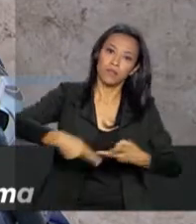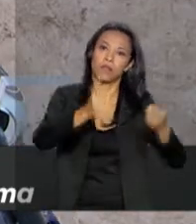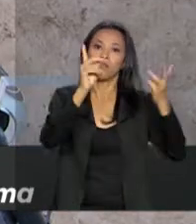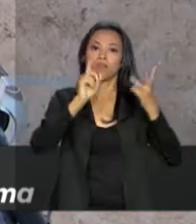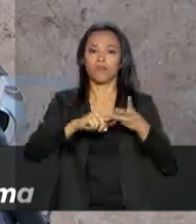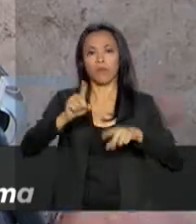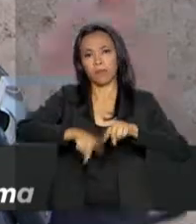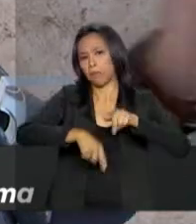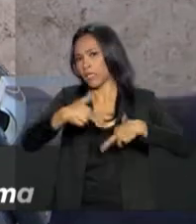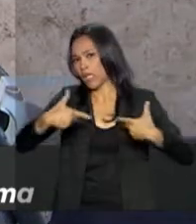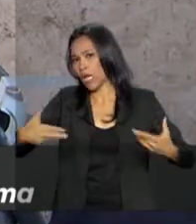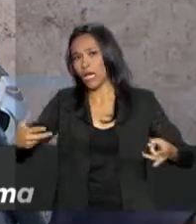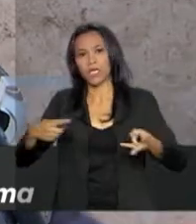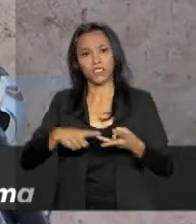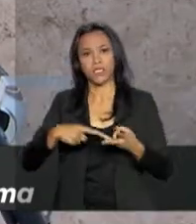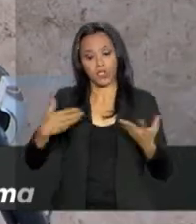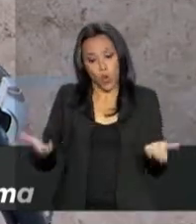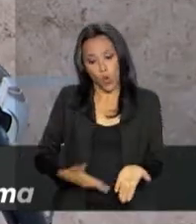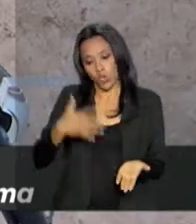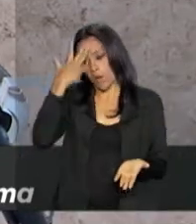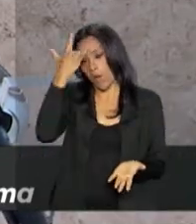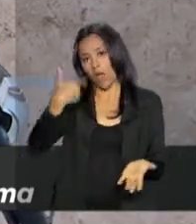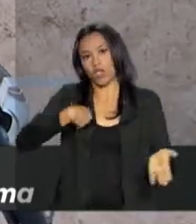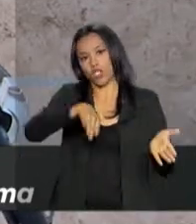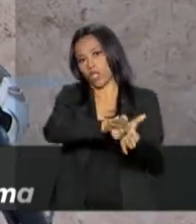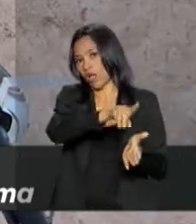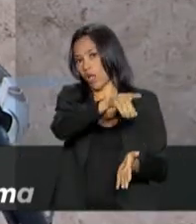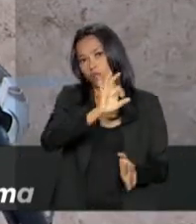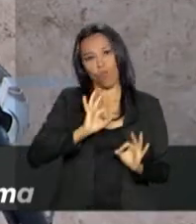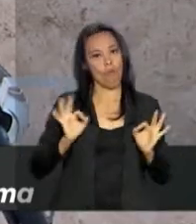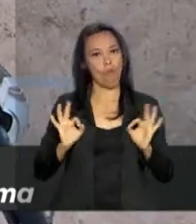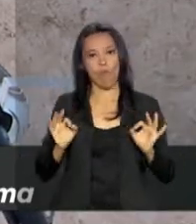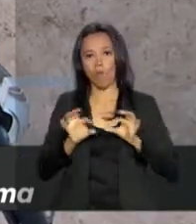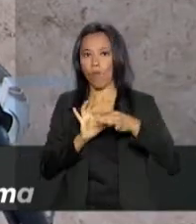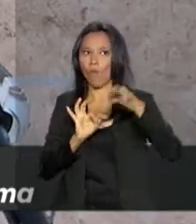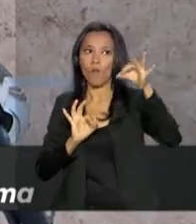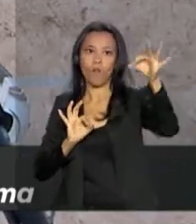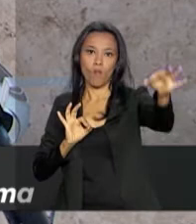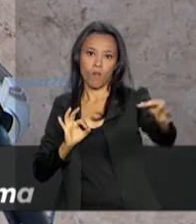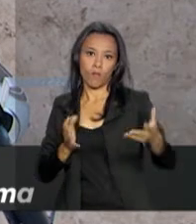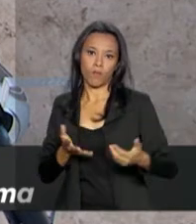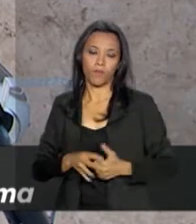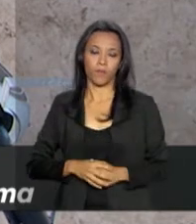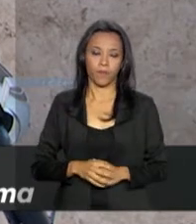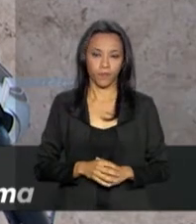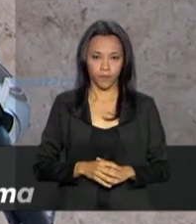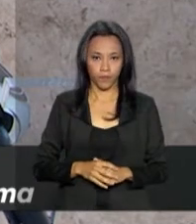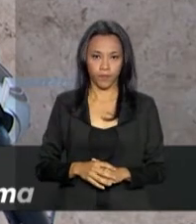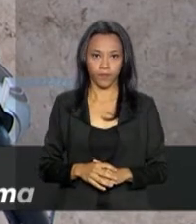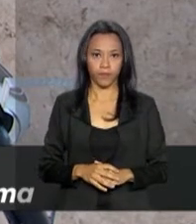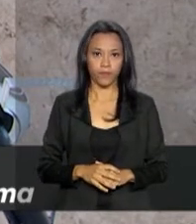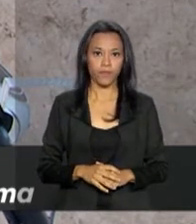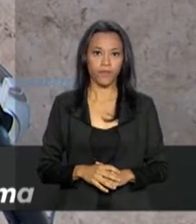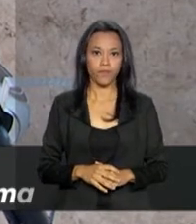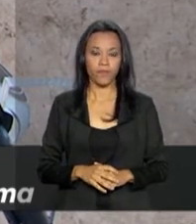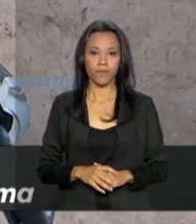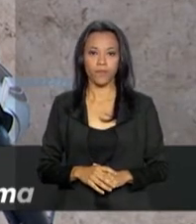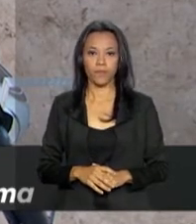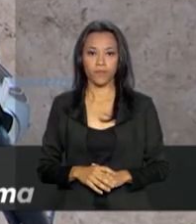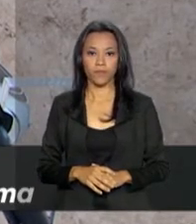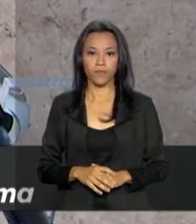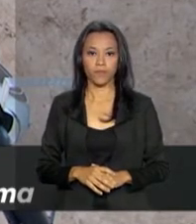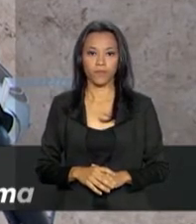e esses veículos não chegam de hoje para amanhã em Roraima. O que os senhores vão discutir nas reuniões à tarde, o presidente tem três